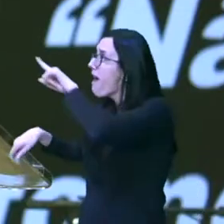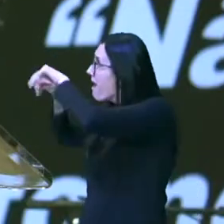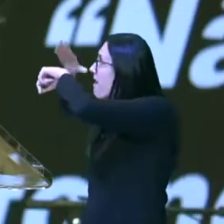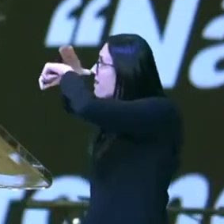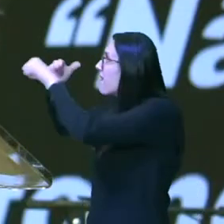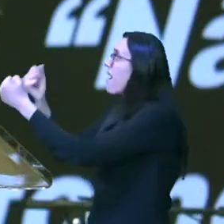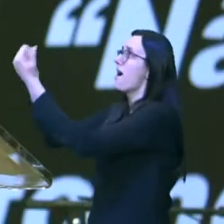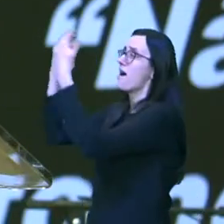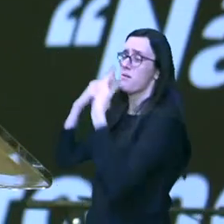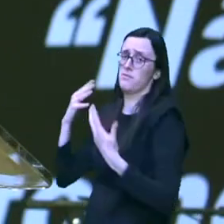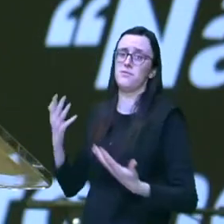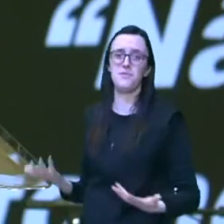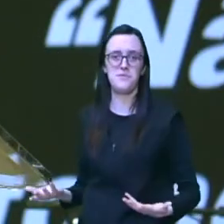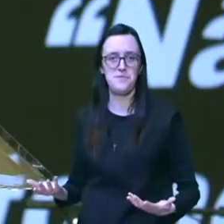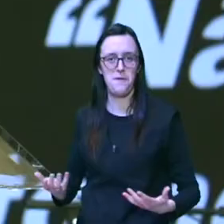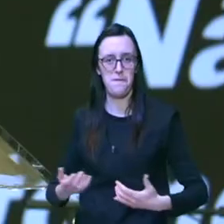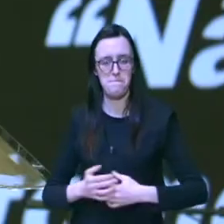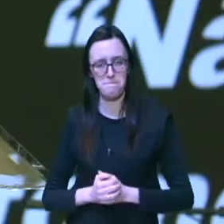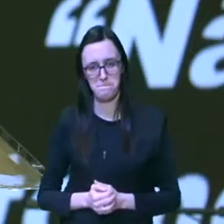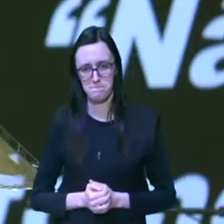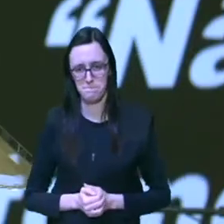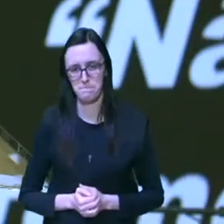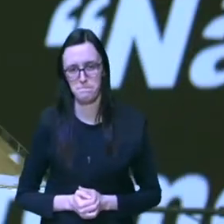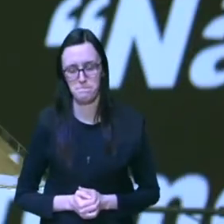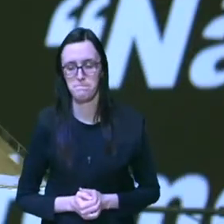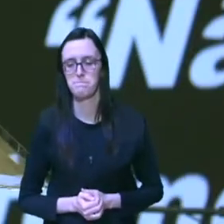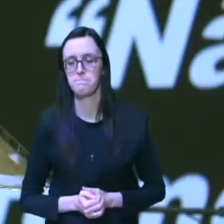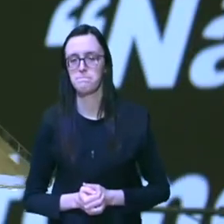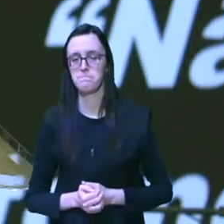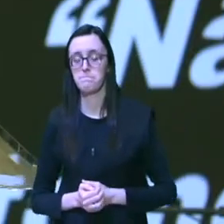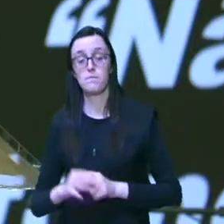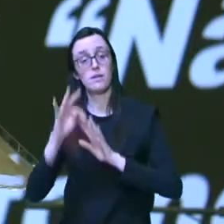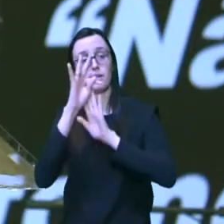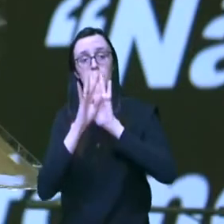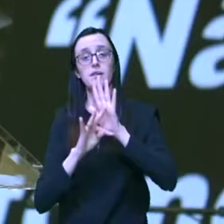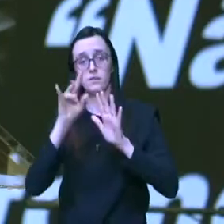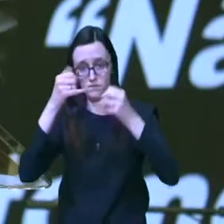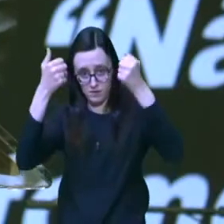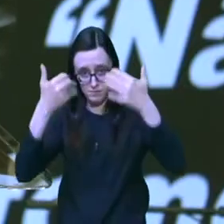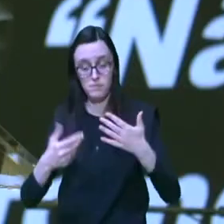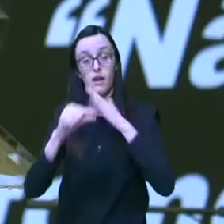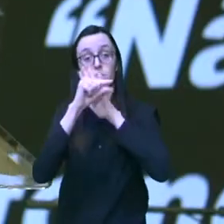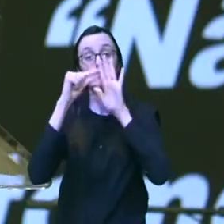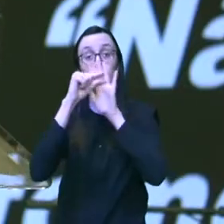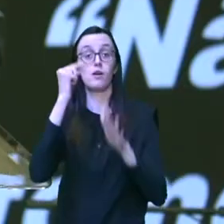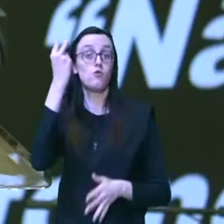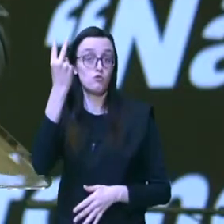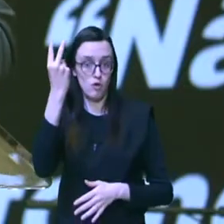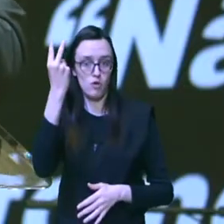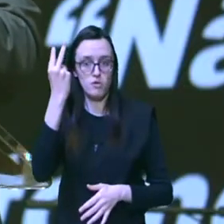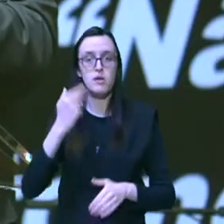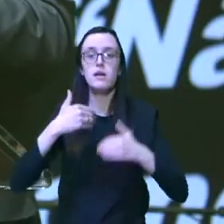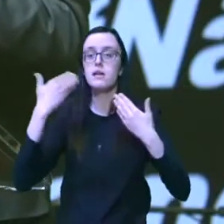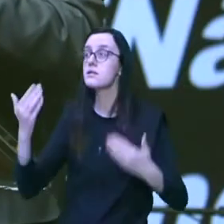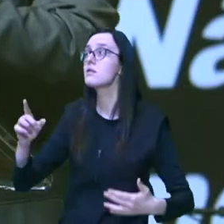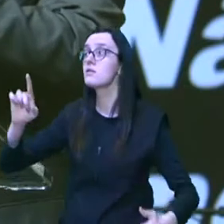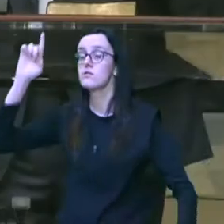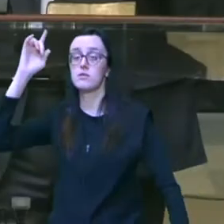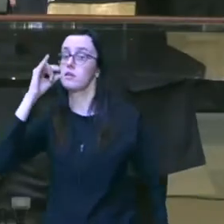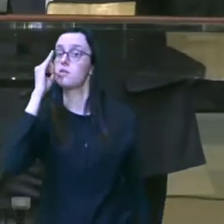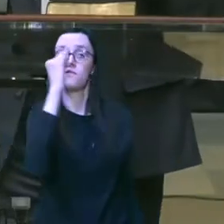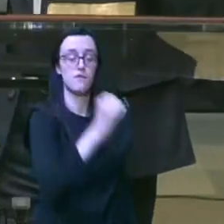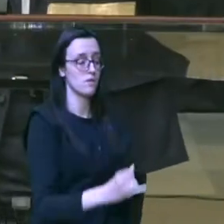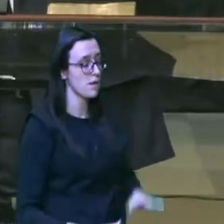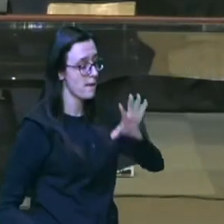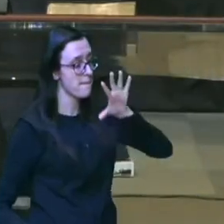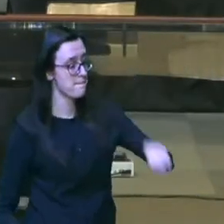do abençoador o texto vai dizer ali no verso 2 então disse Deus tome